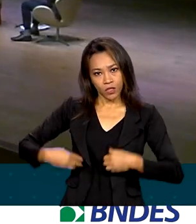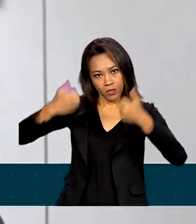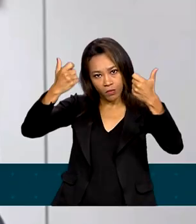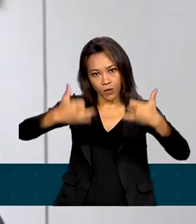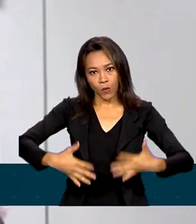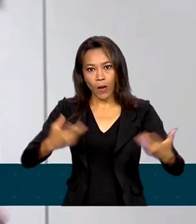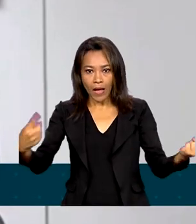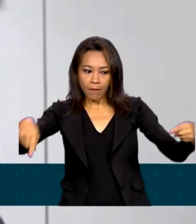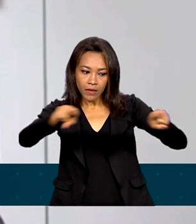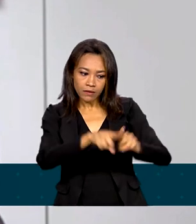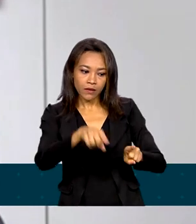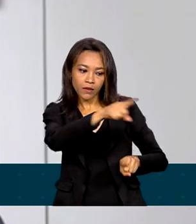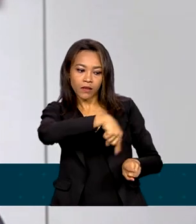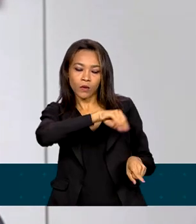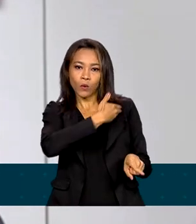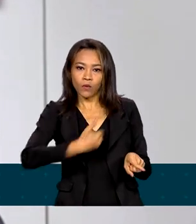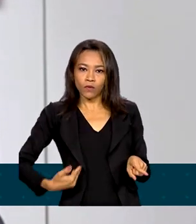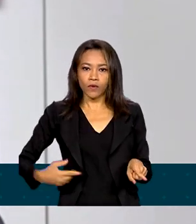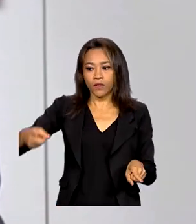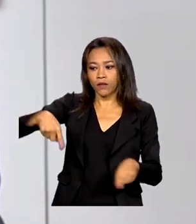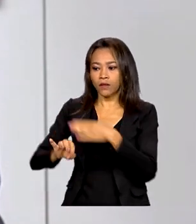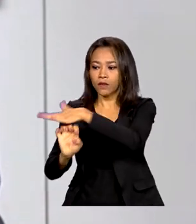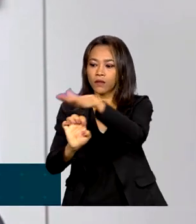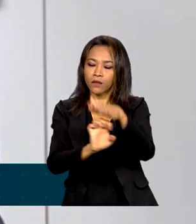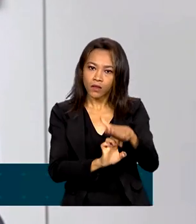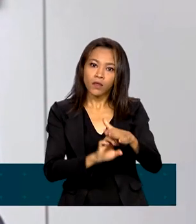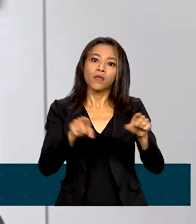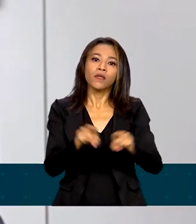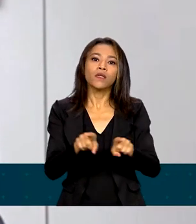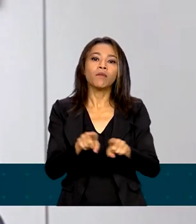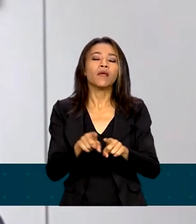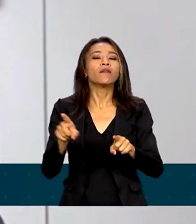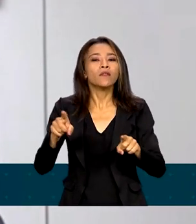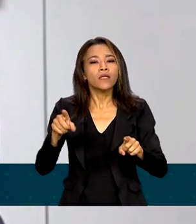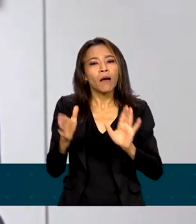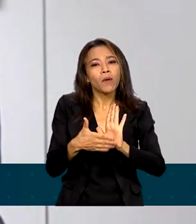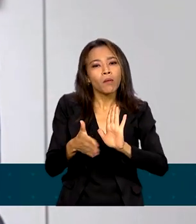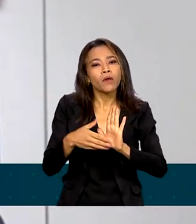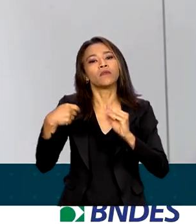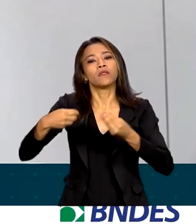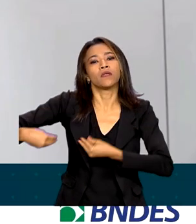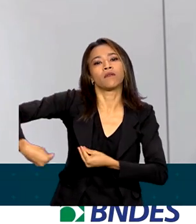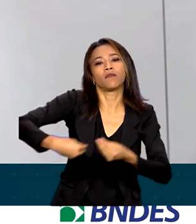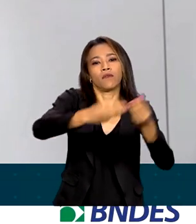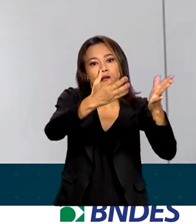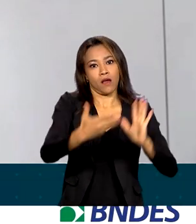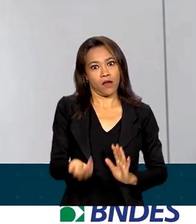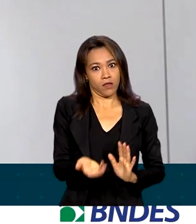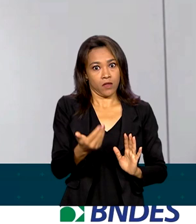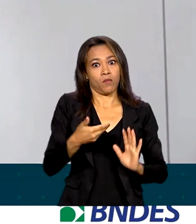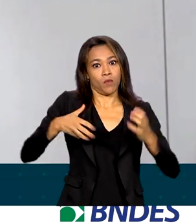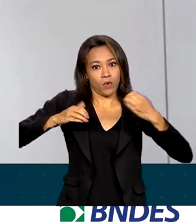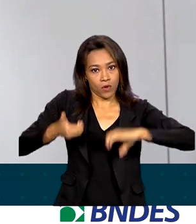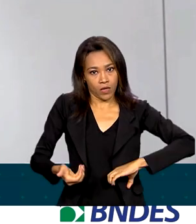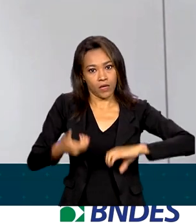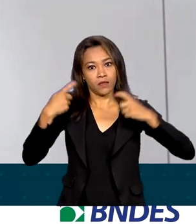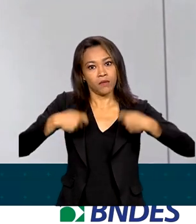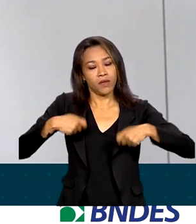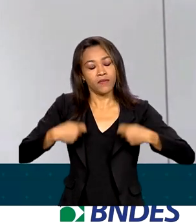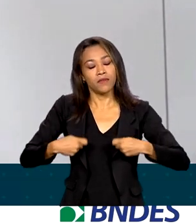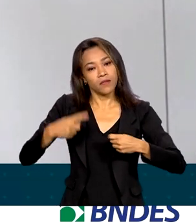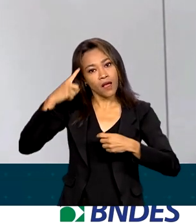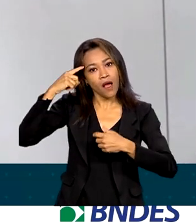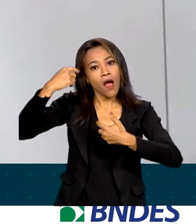-privadas e, para destravar o crédito, devem ser enviadas ao Congresso no próximo mês, e diz que é preciso rever a taxa de